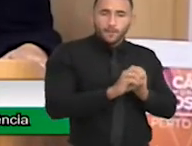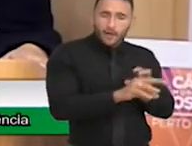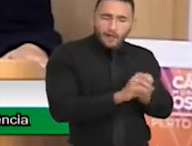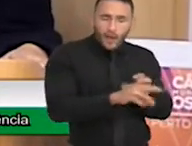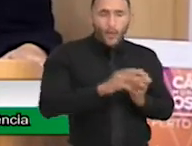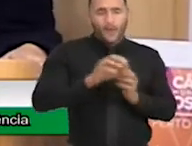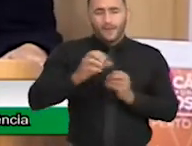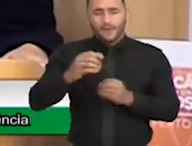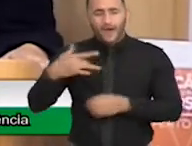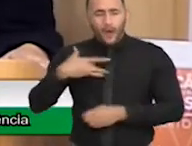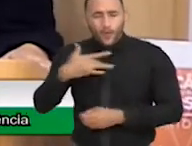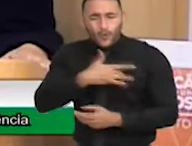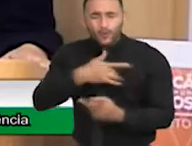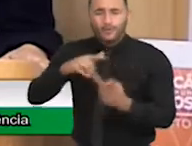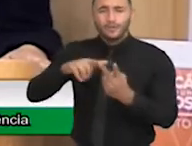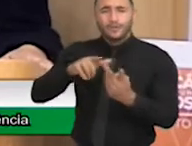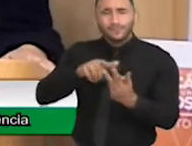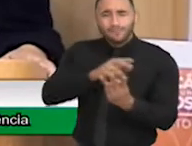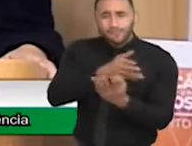políticas públicas,